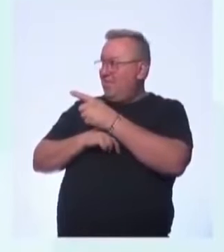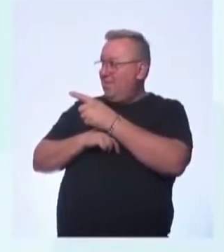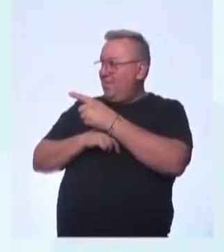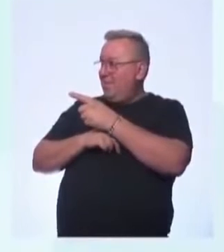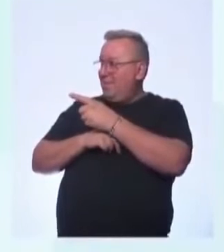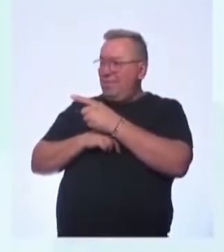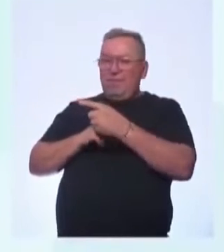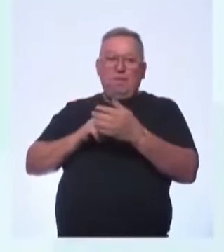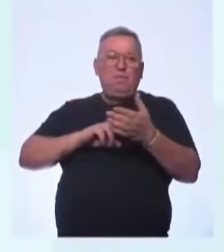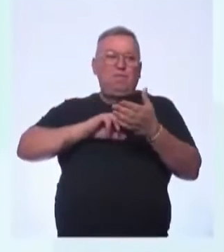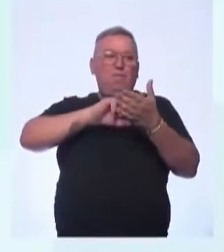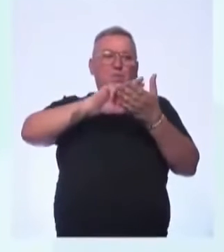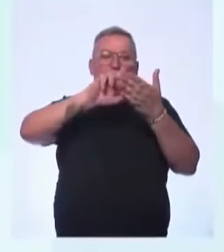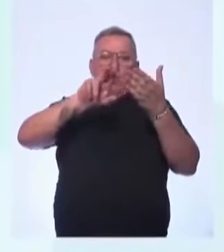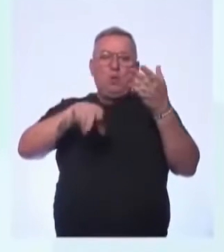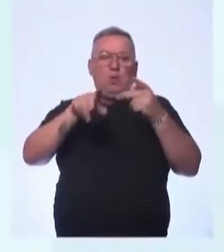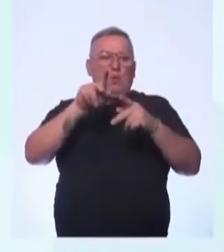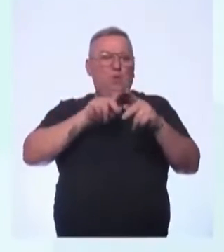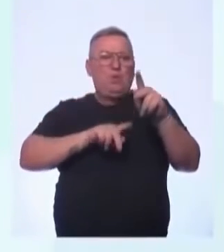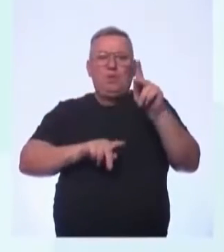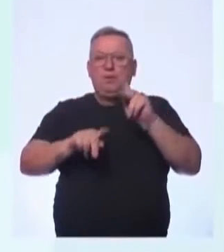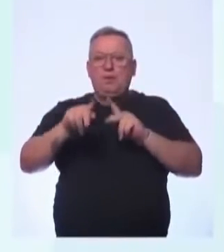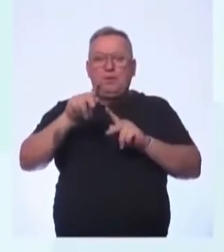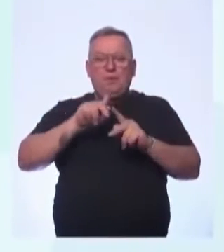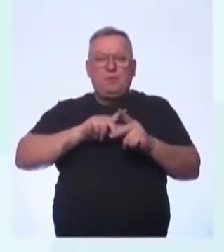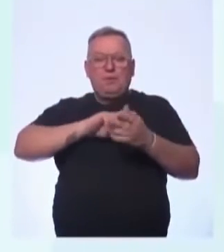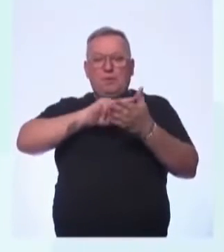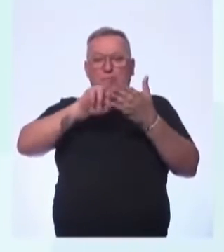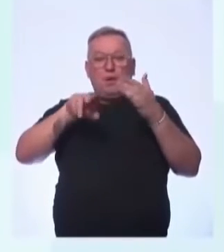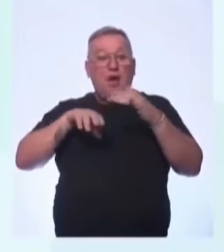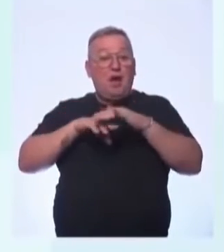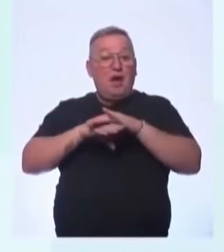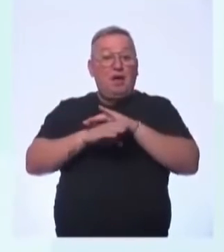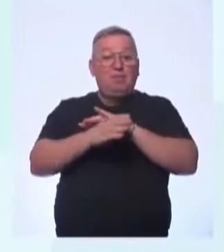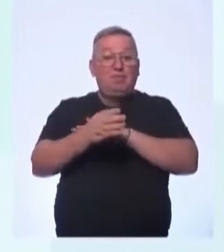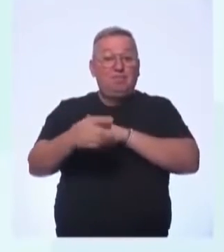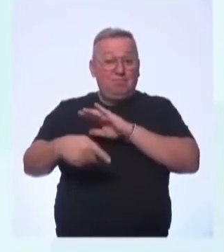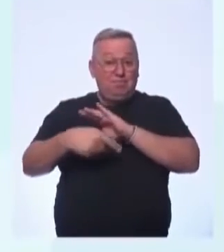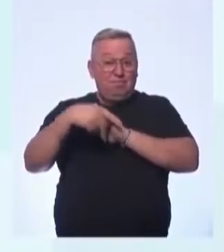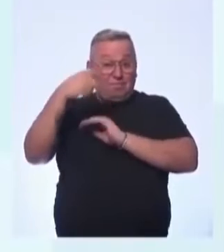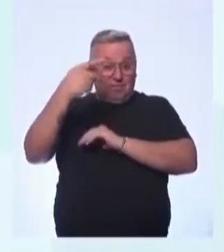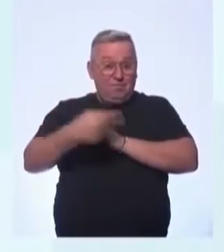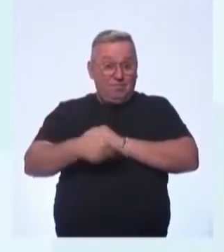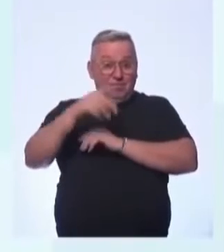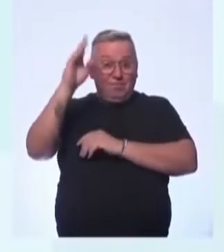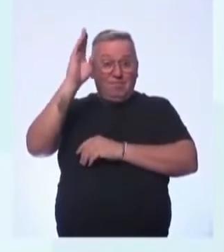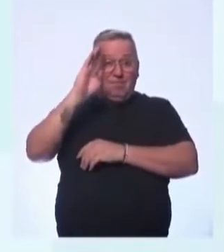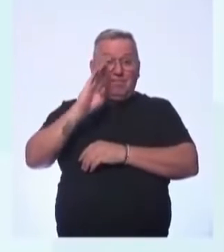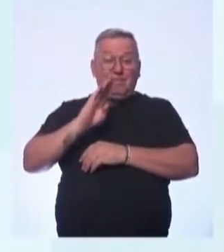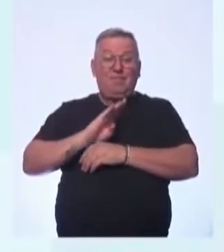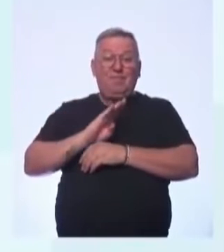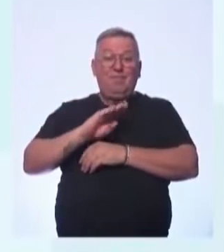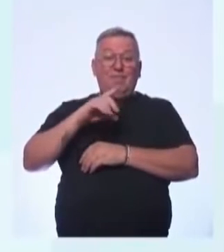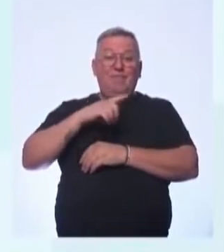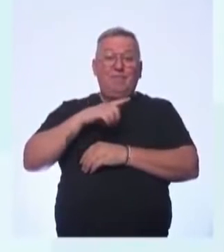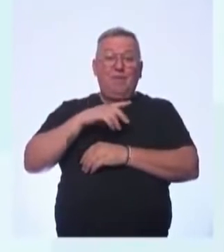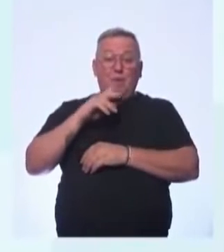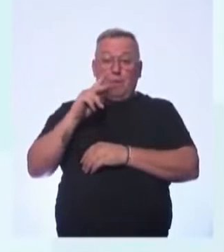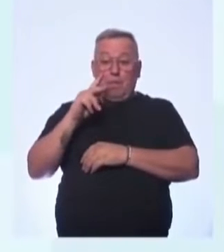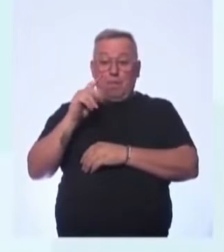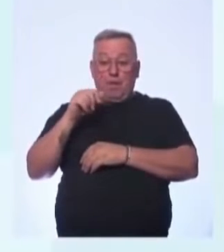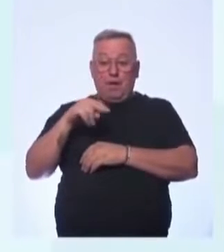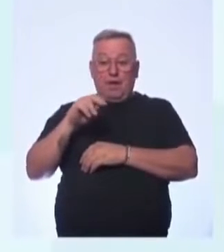diversos povos e comunidades tradicionais que nós temos aqui no Brasil. Então, temos aí os pantaneiros,